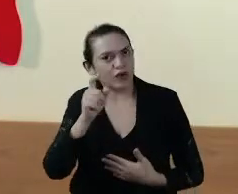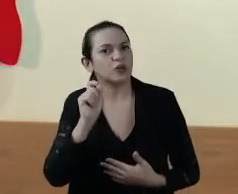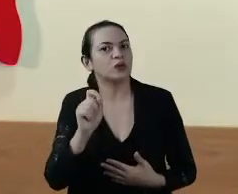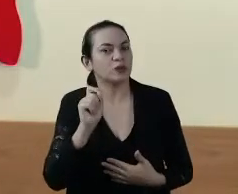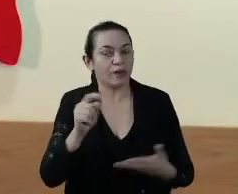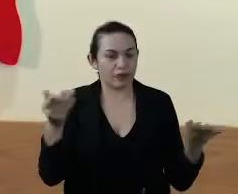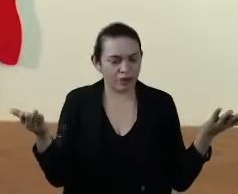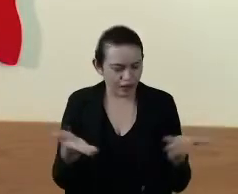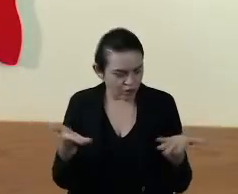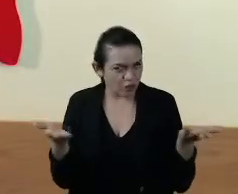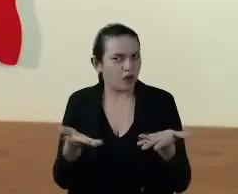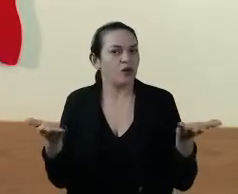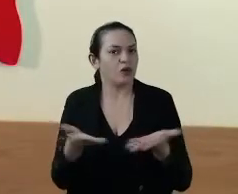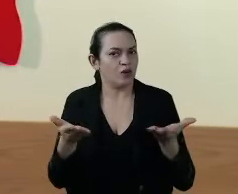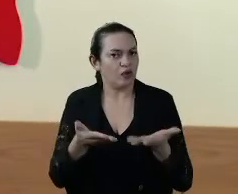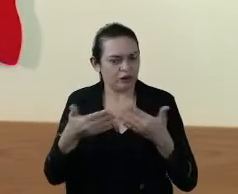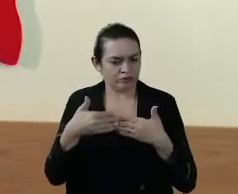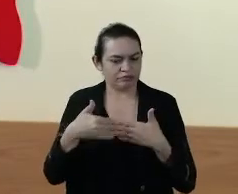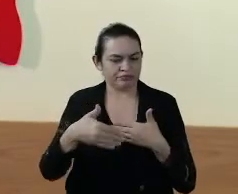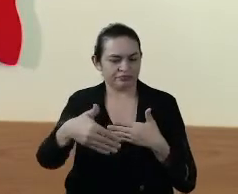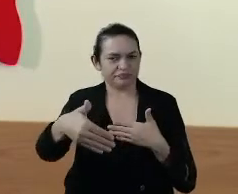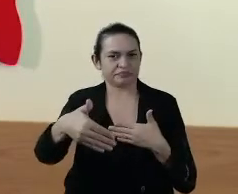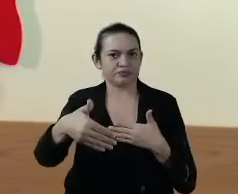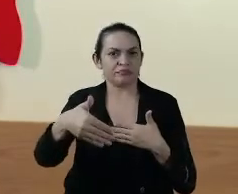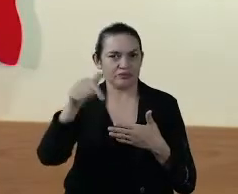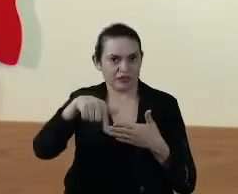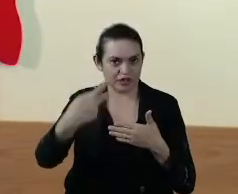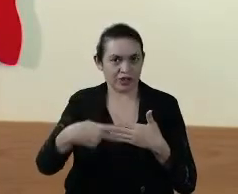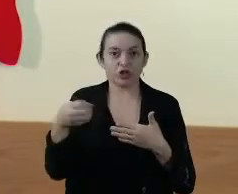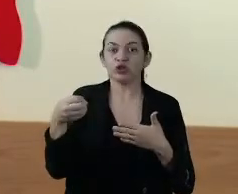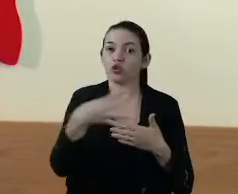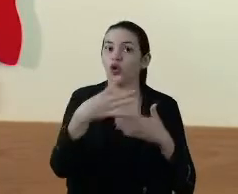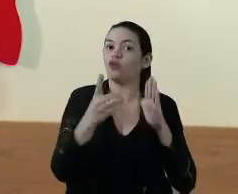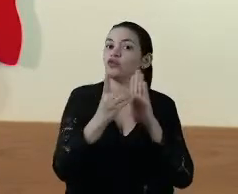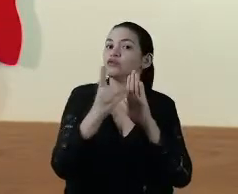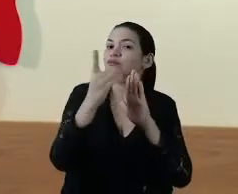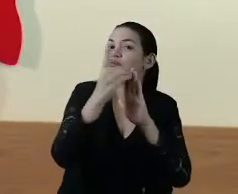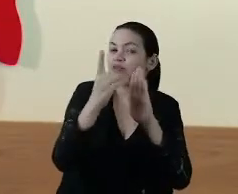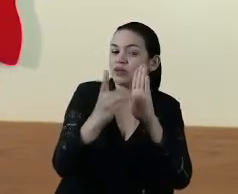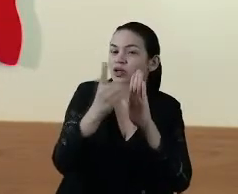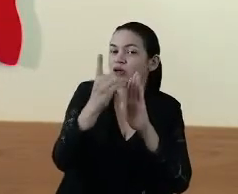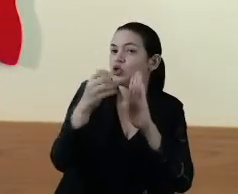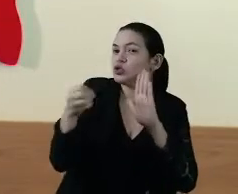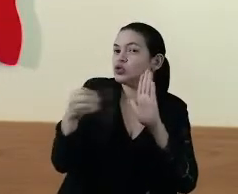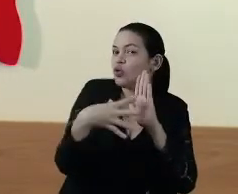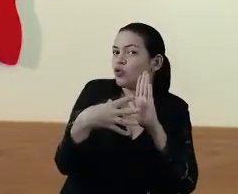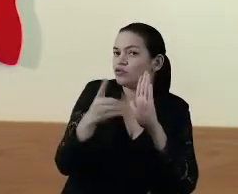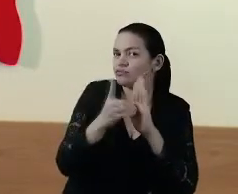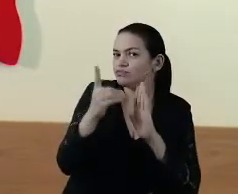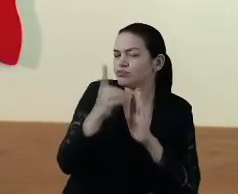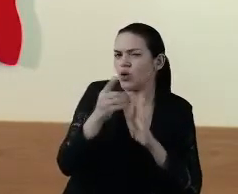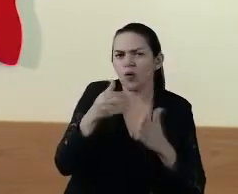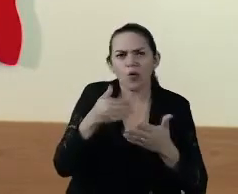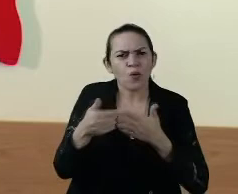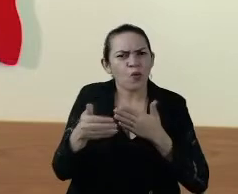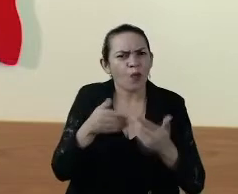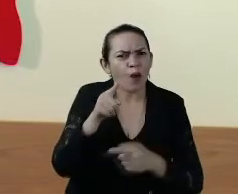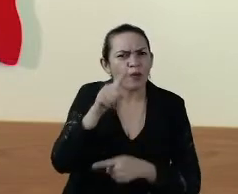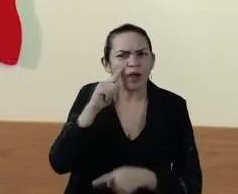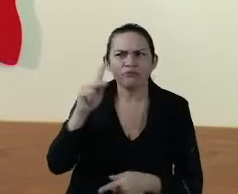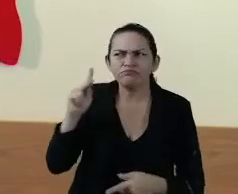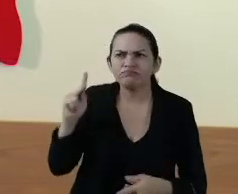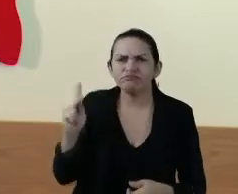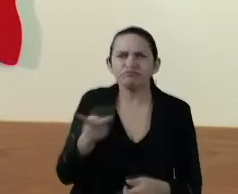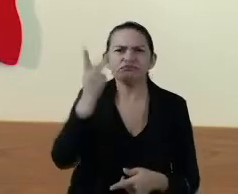que agora, a partir desse novo decreto, qualquer infração verificada